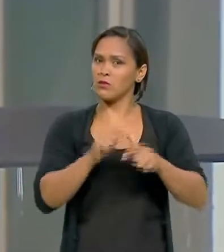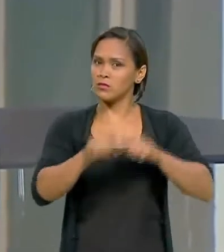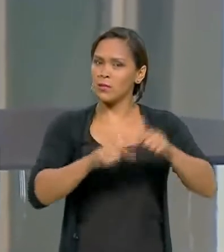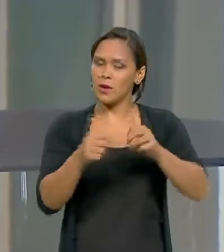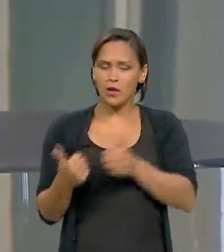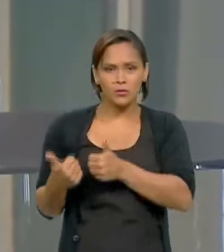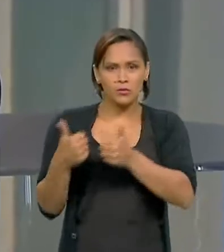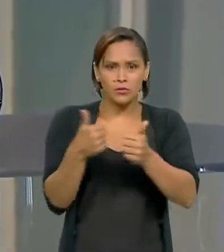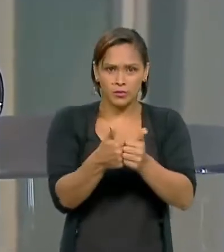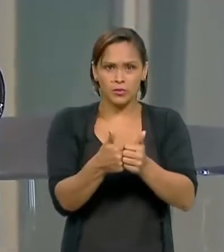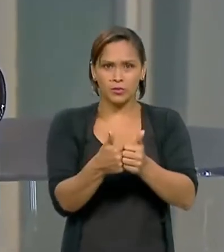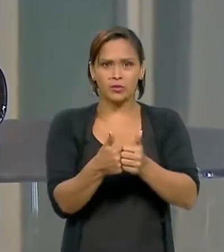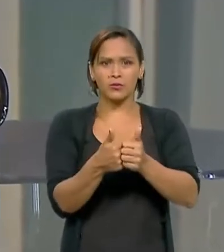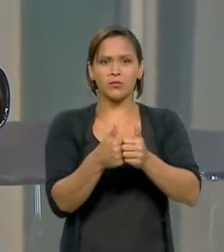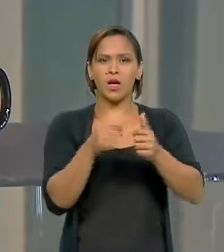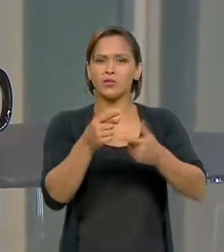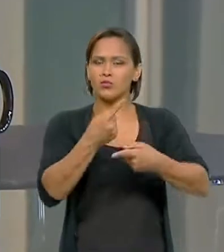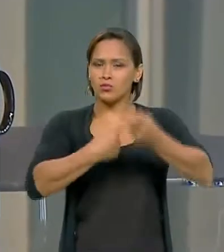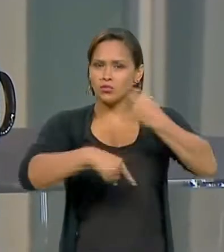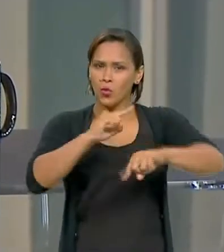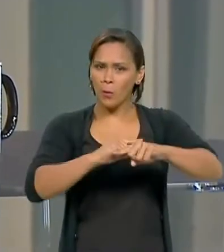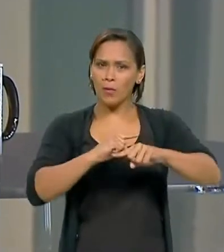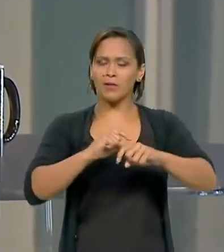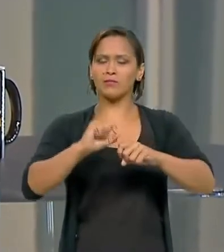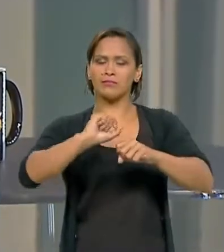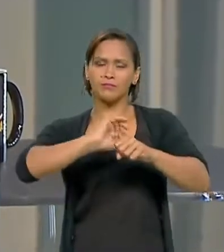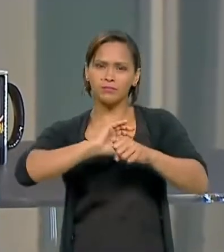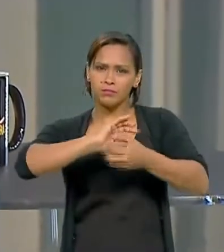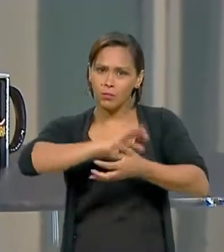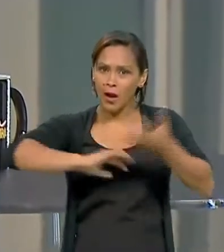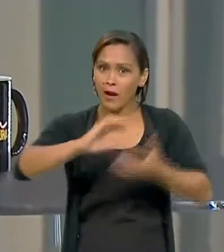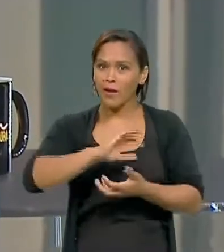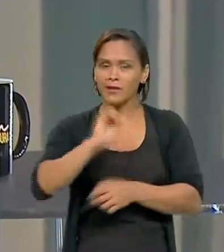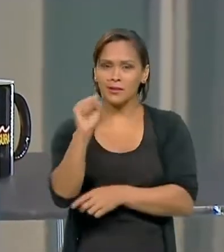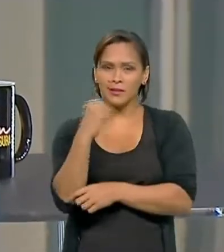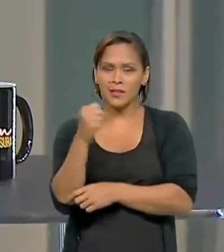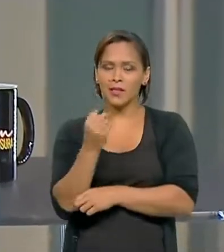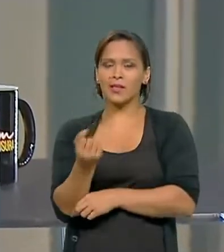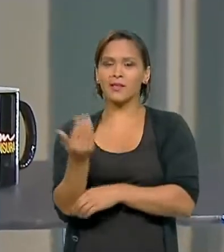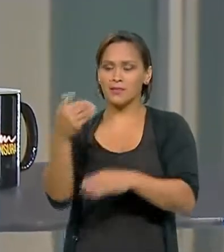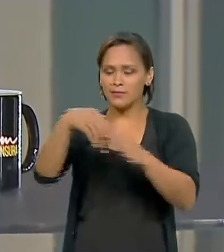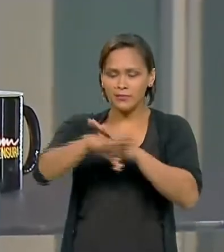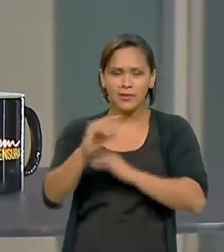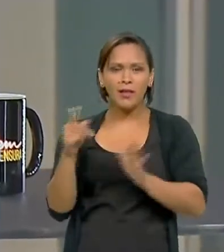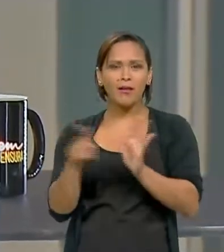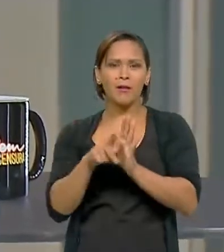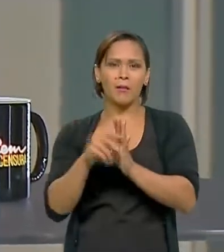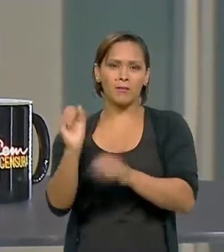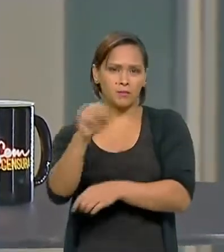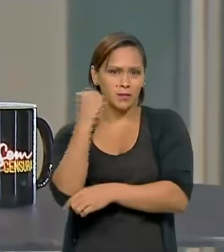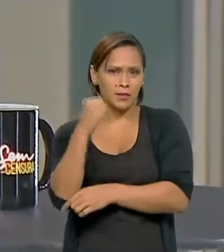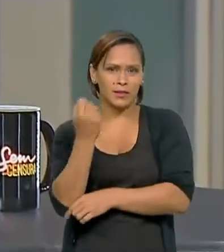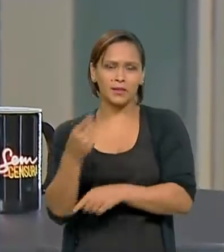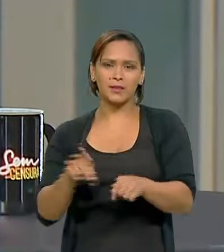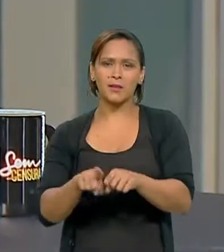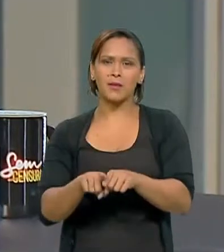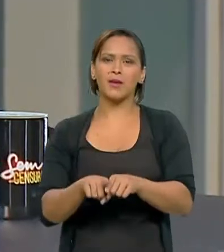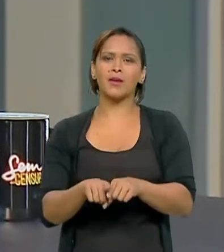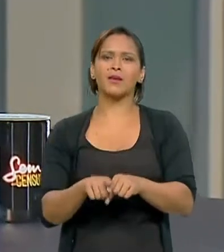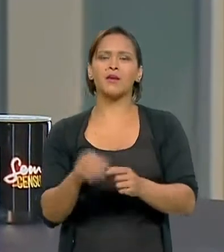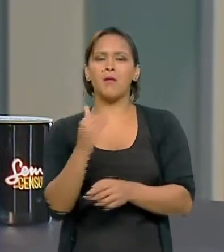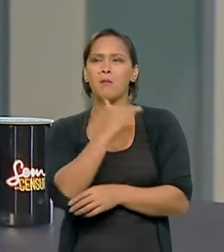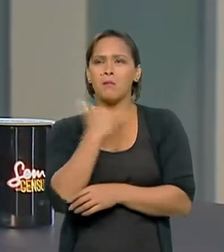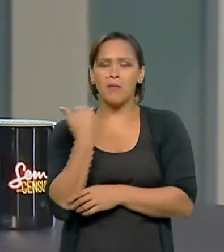superarmos uma crise dentro da crise. Um aumento exponencial de casos, de mortes,